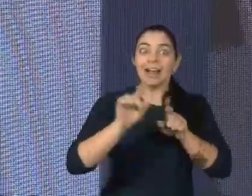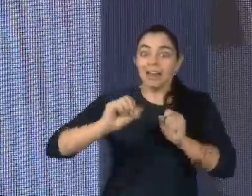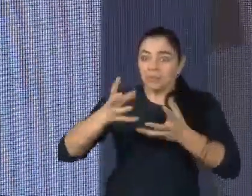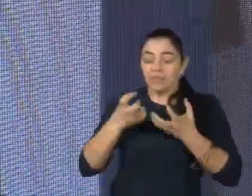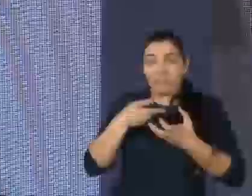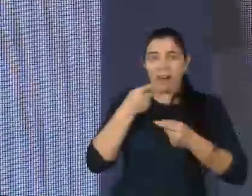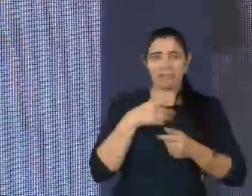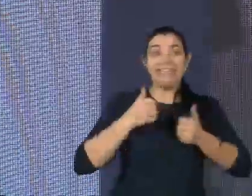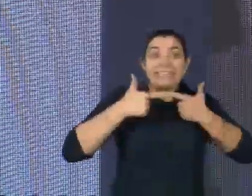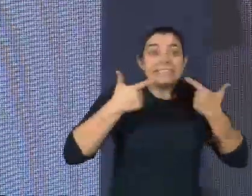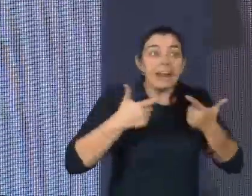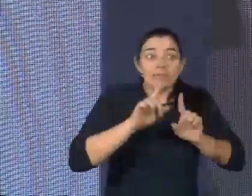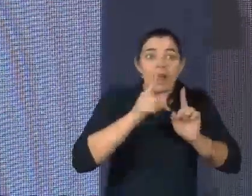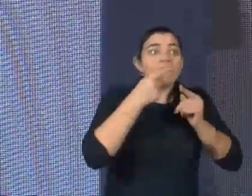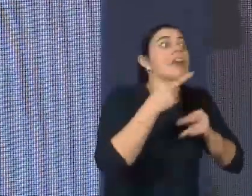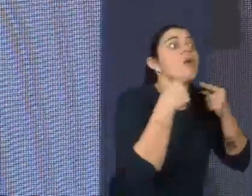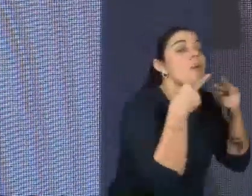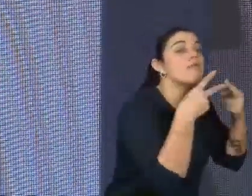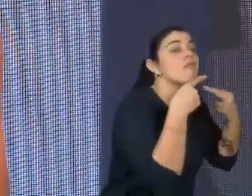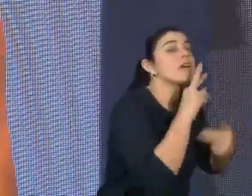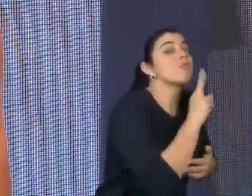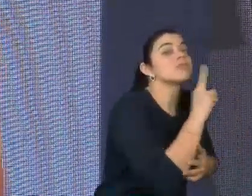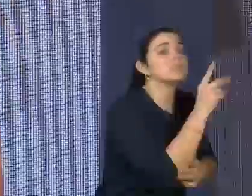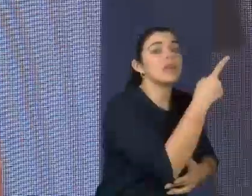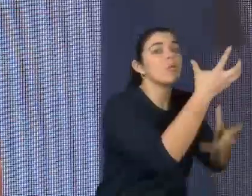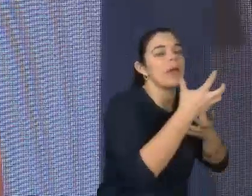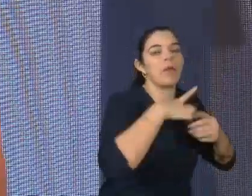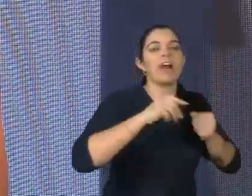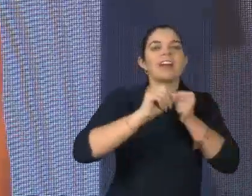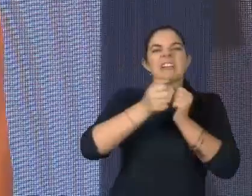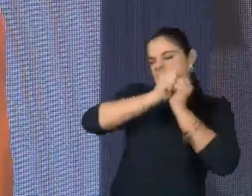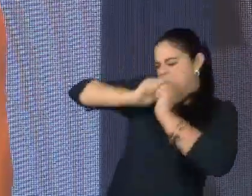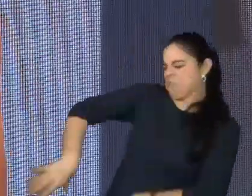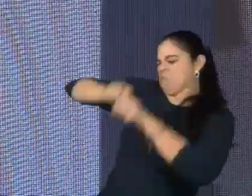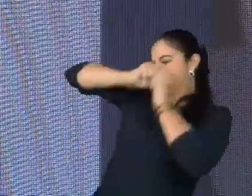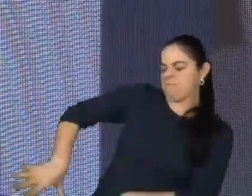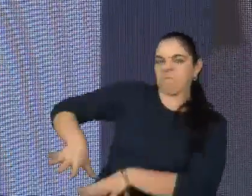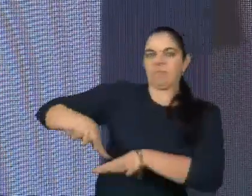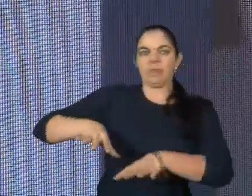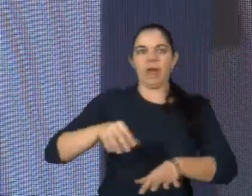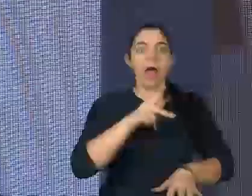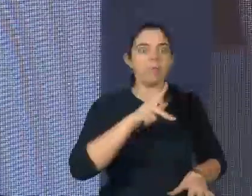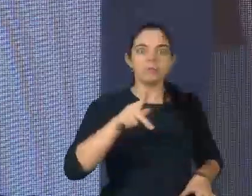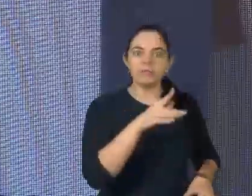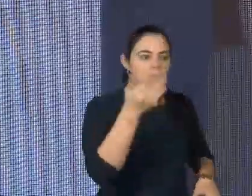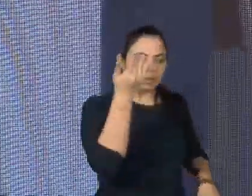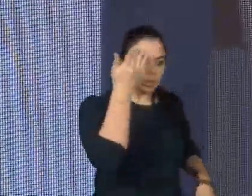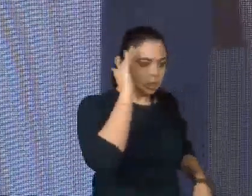contente com isso, começou a jogar os materiais no chão. A professora não entendeu.